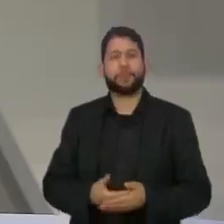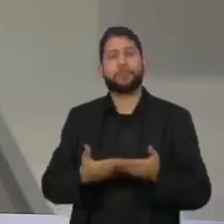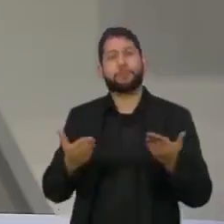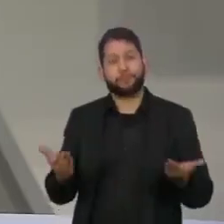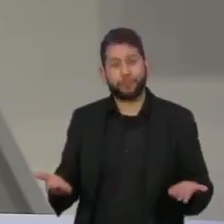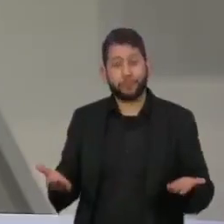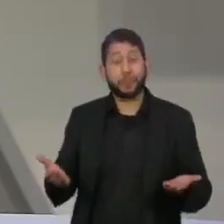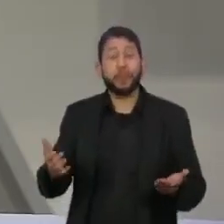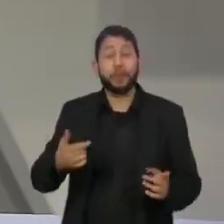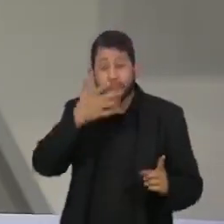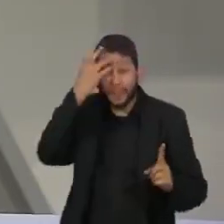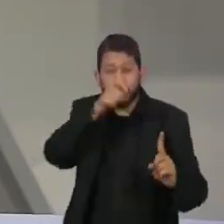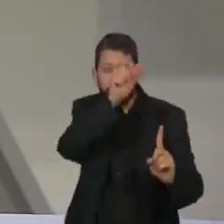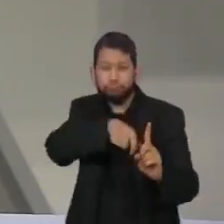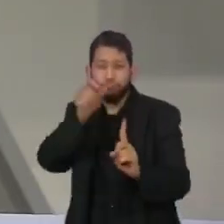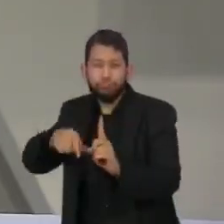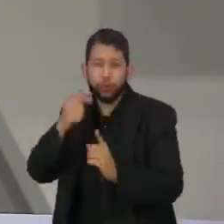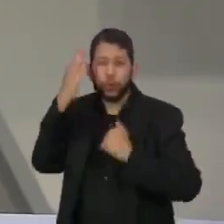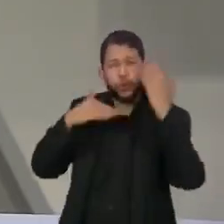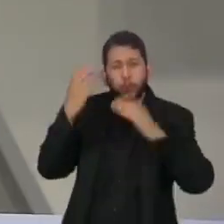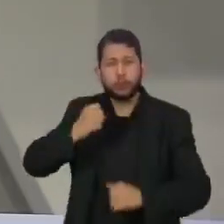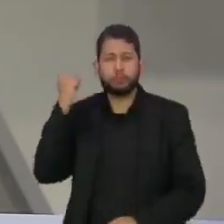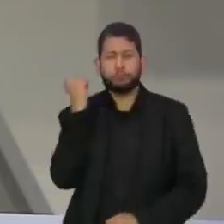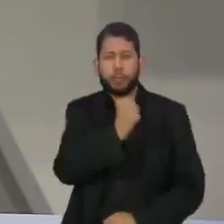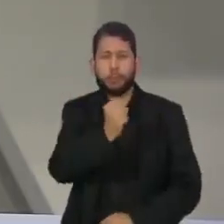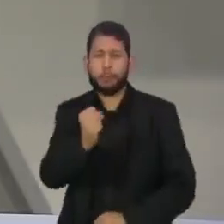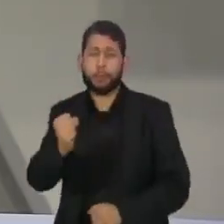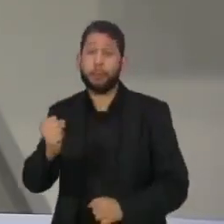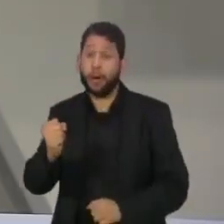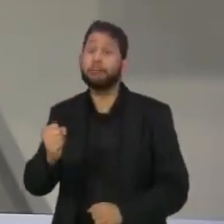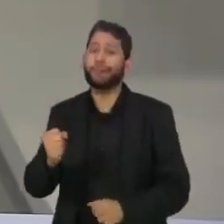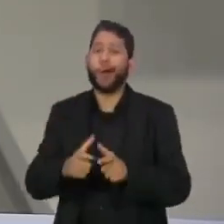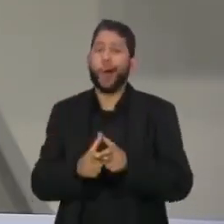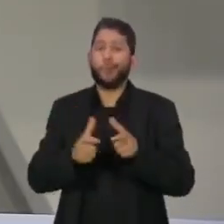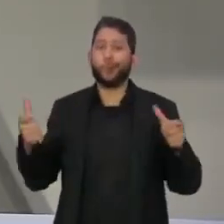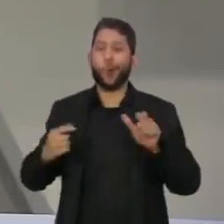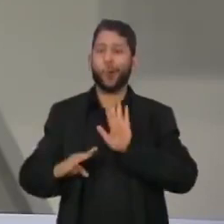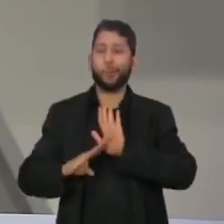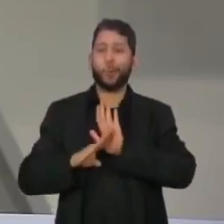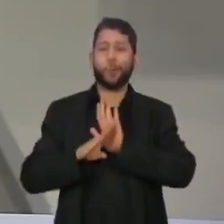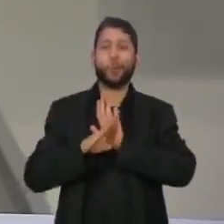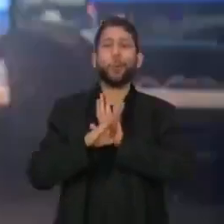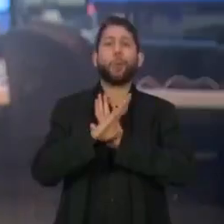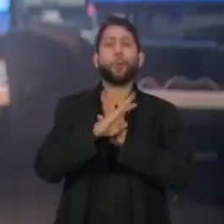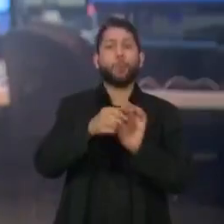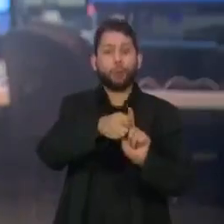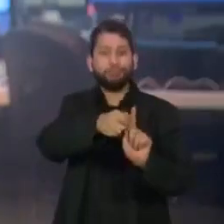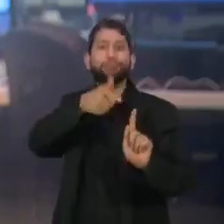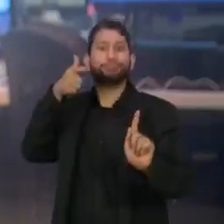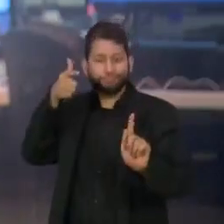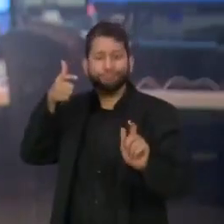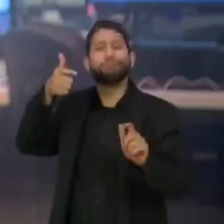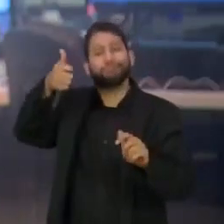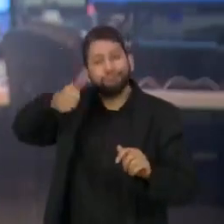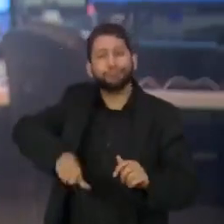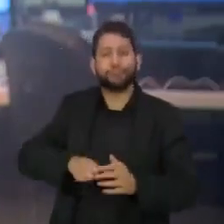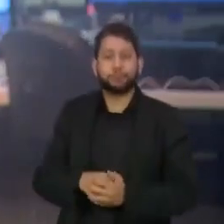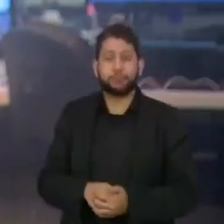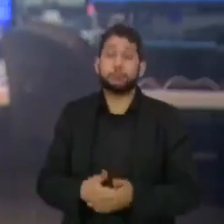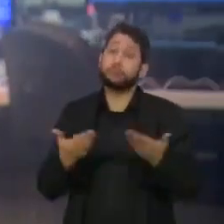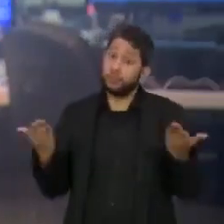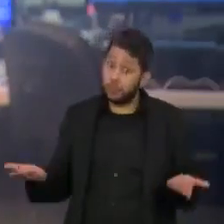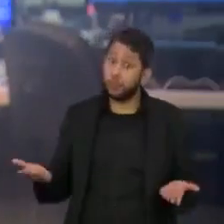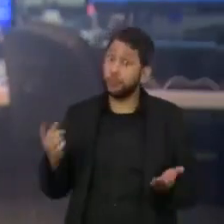Os assassinatos de indígenas aumentaram 21% nos últimos 10 anos. Este é um dos